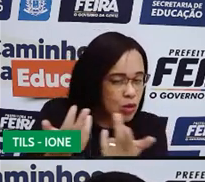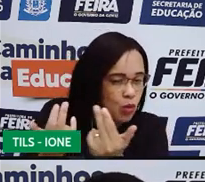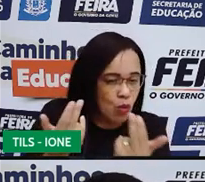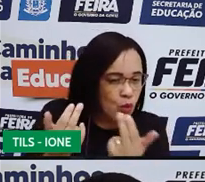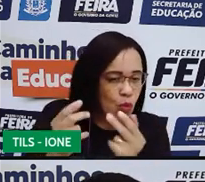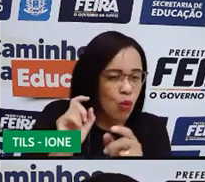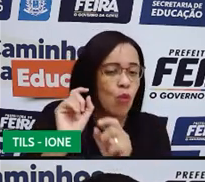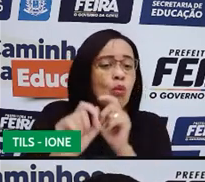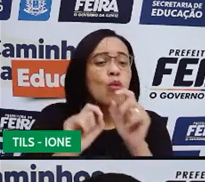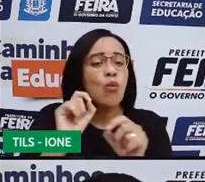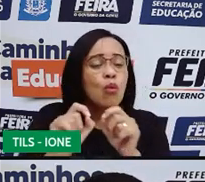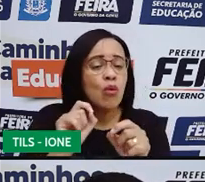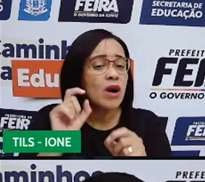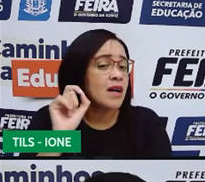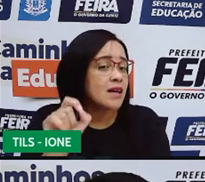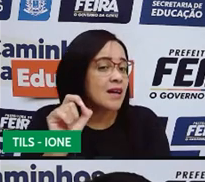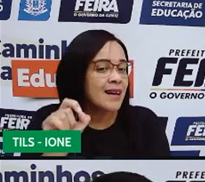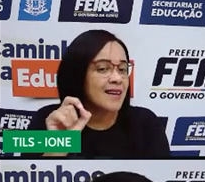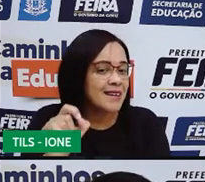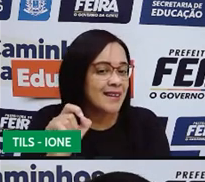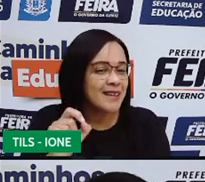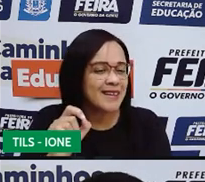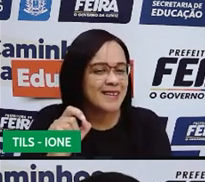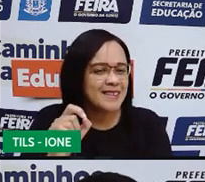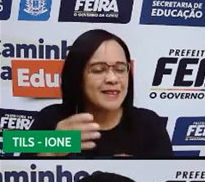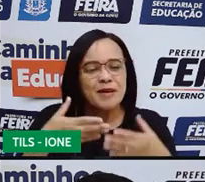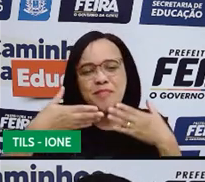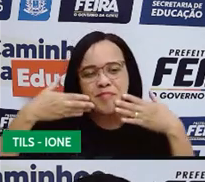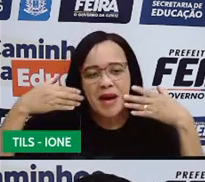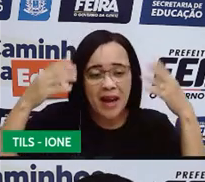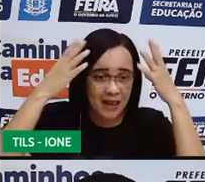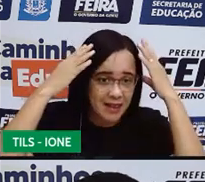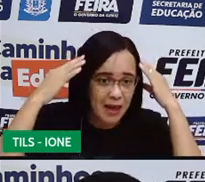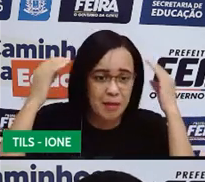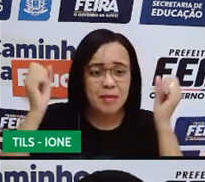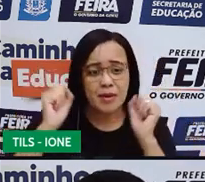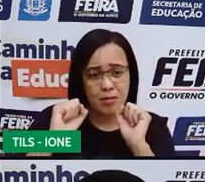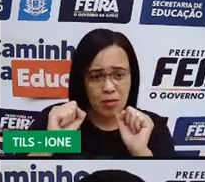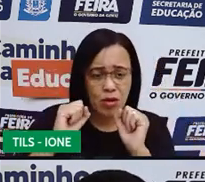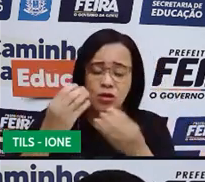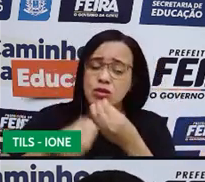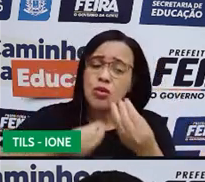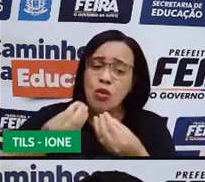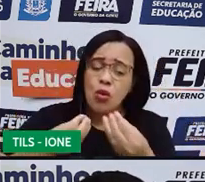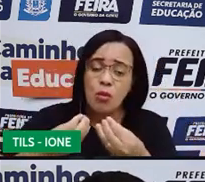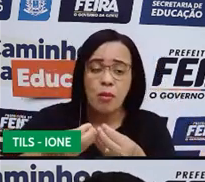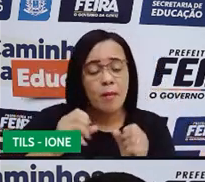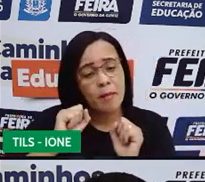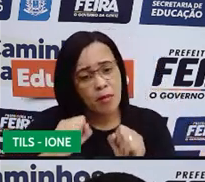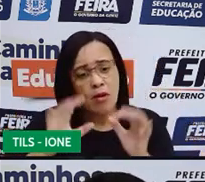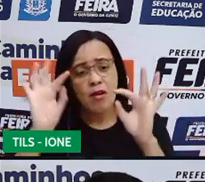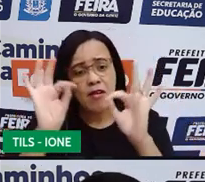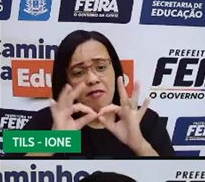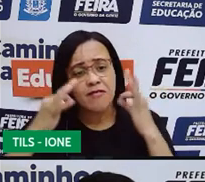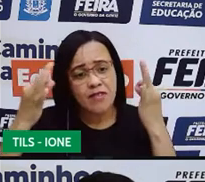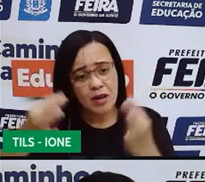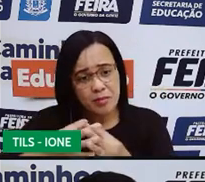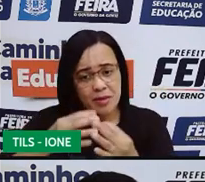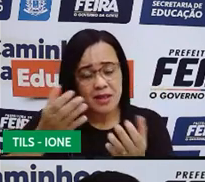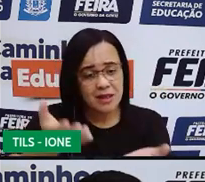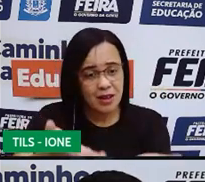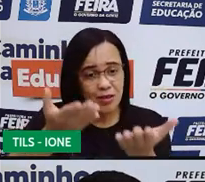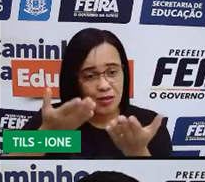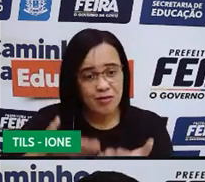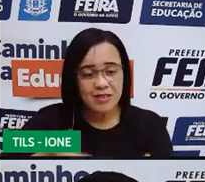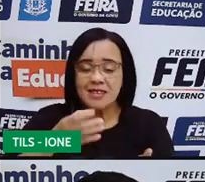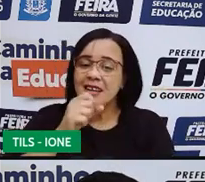socioculturais e étnicas, você faça uma entrevista com seus familiares. E aí você vai